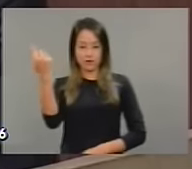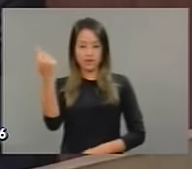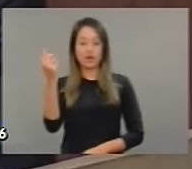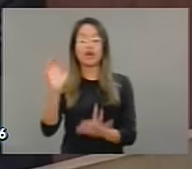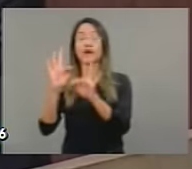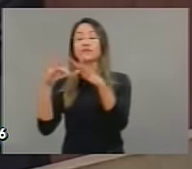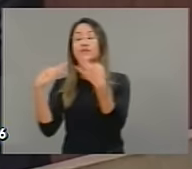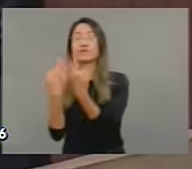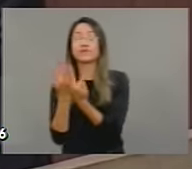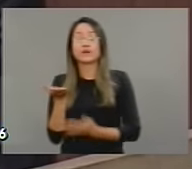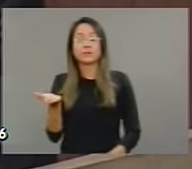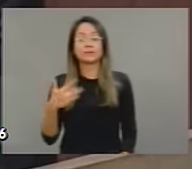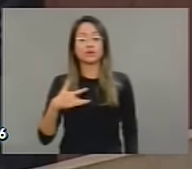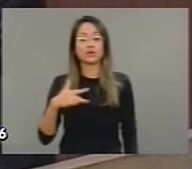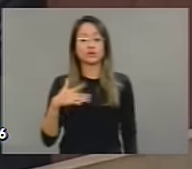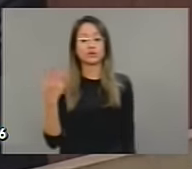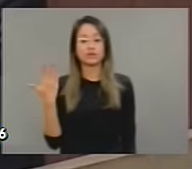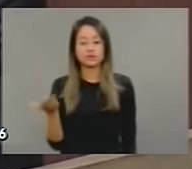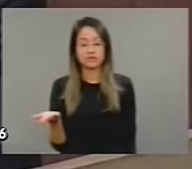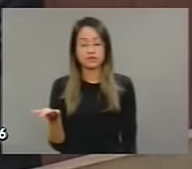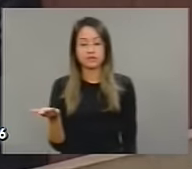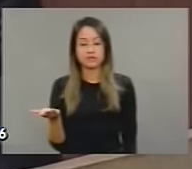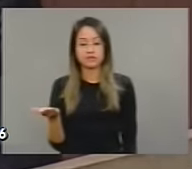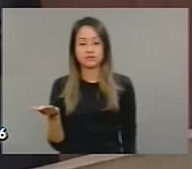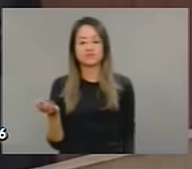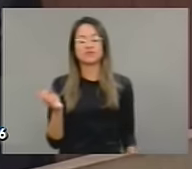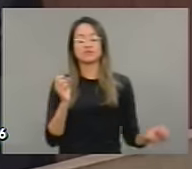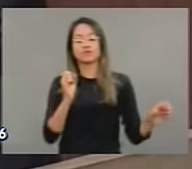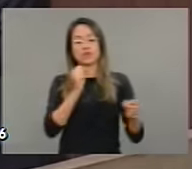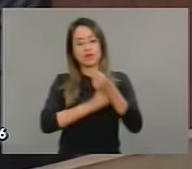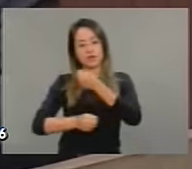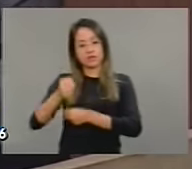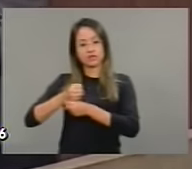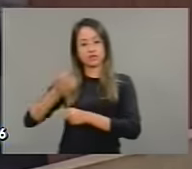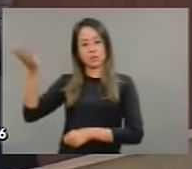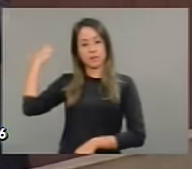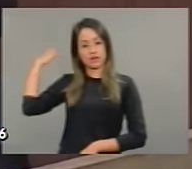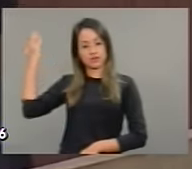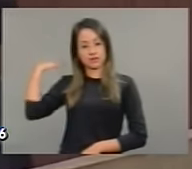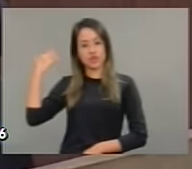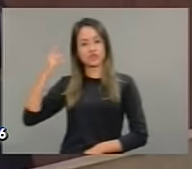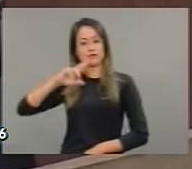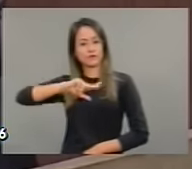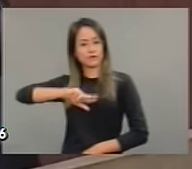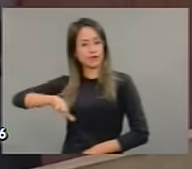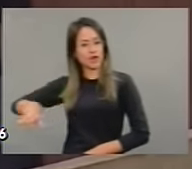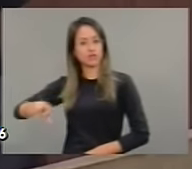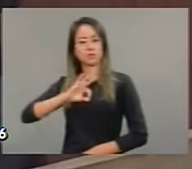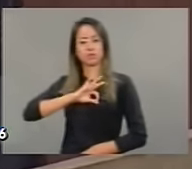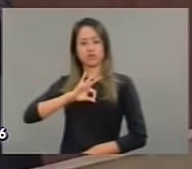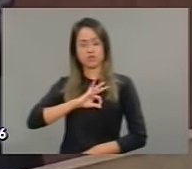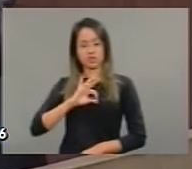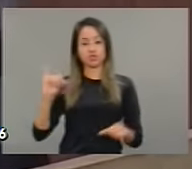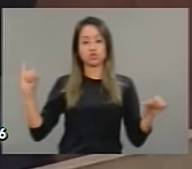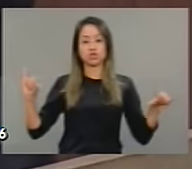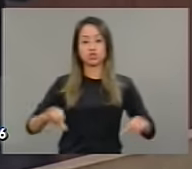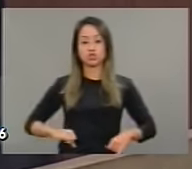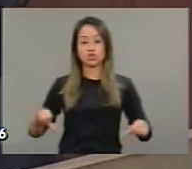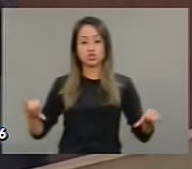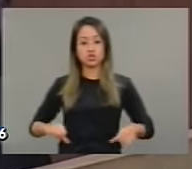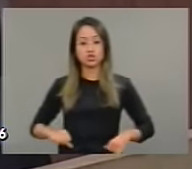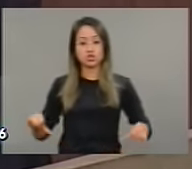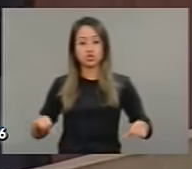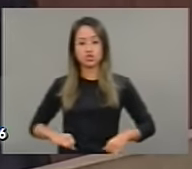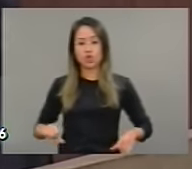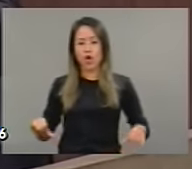há dezenas, no ano passado, cinco agora, sofrem uma dor que é uma dor